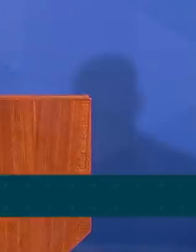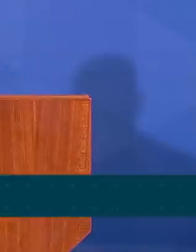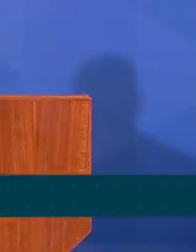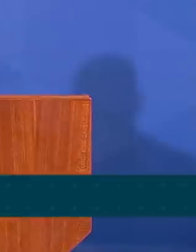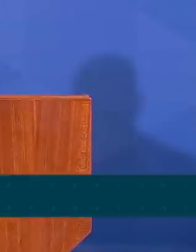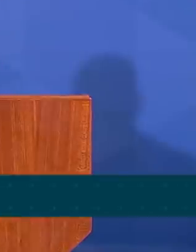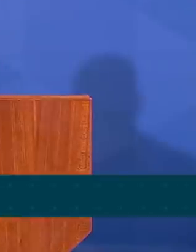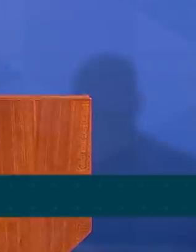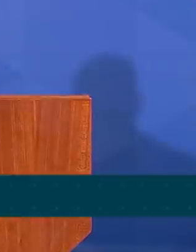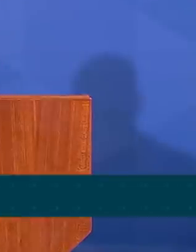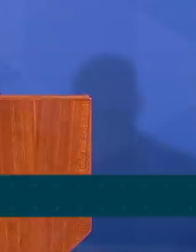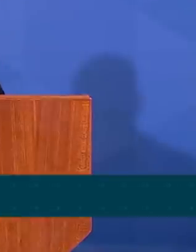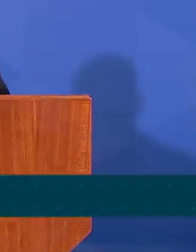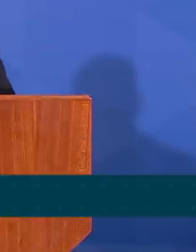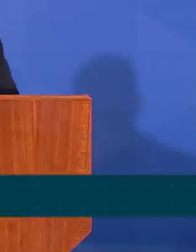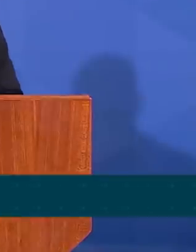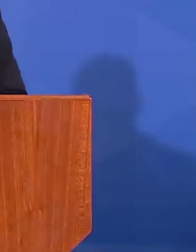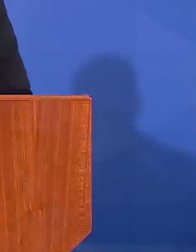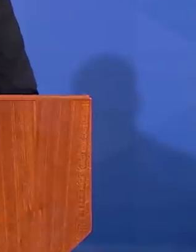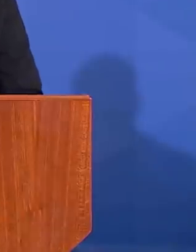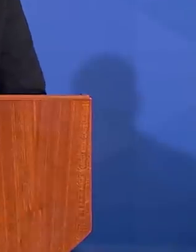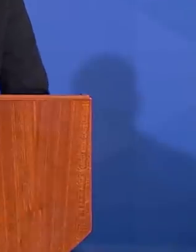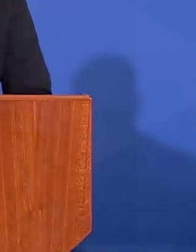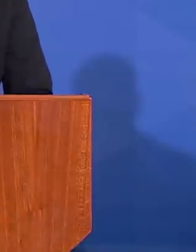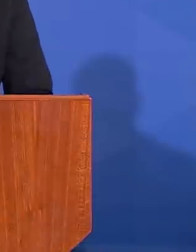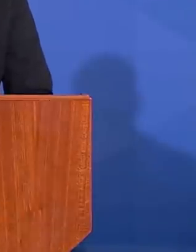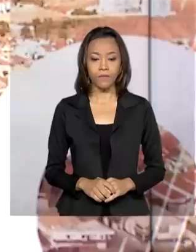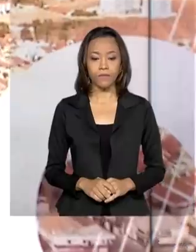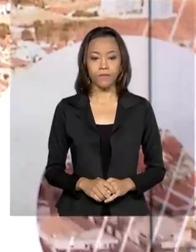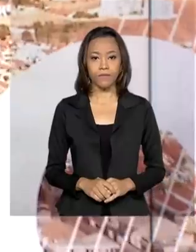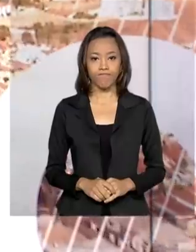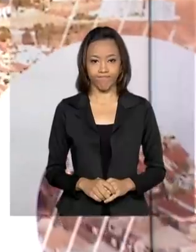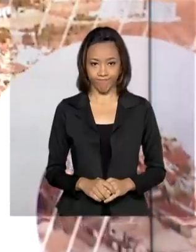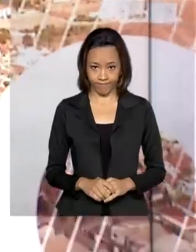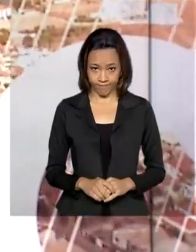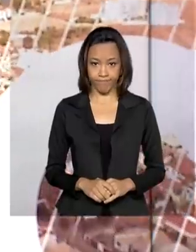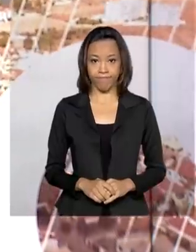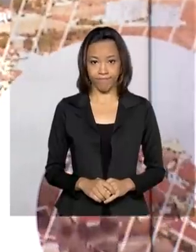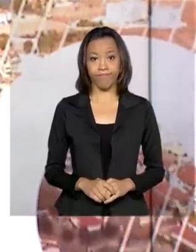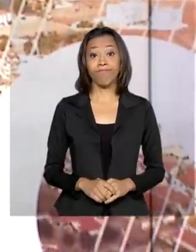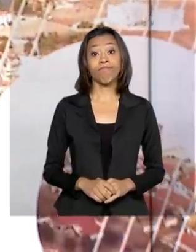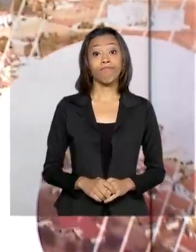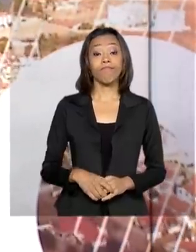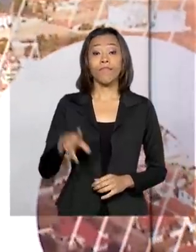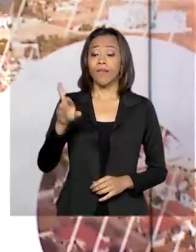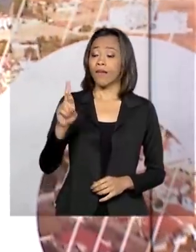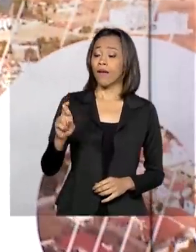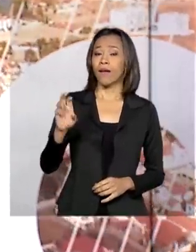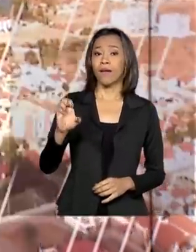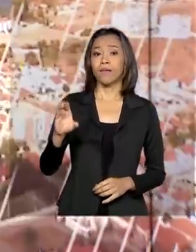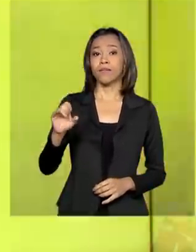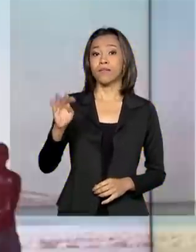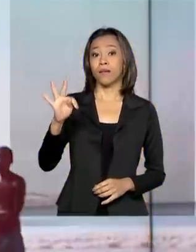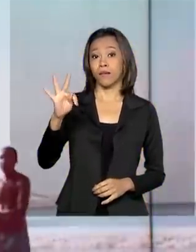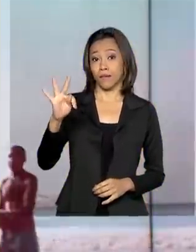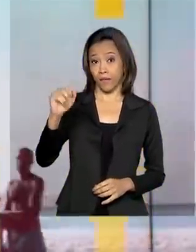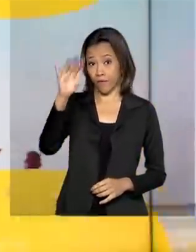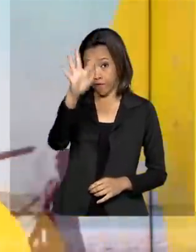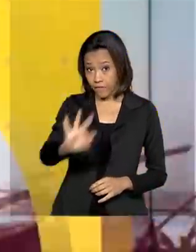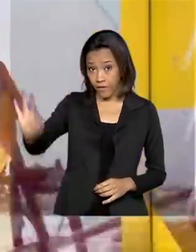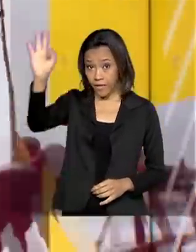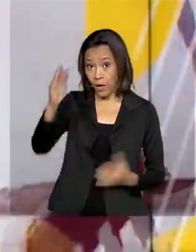dedicar cada vez mais pelas políticas de Estado. A Receita Federal começa a enviar hoje